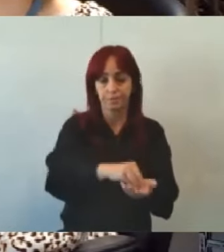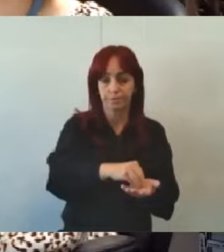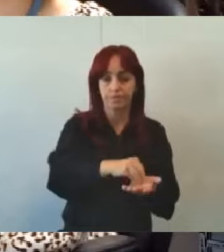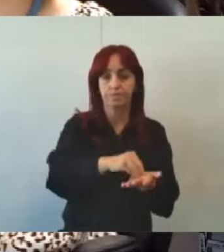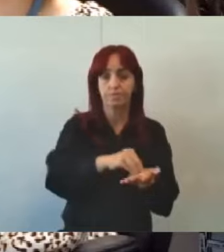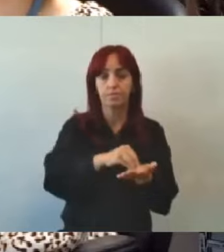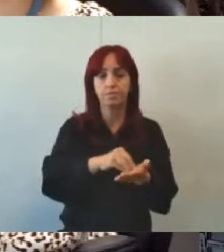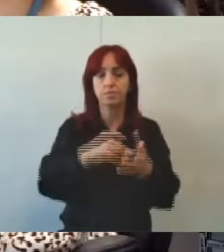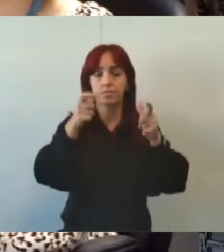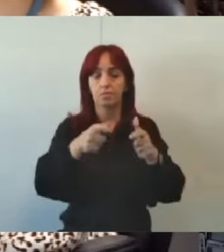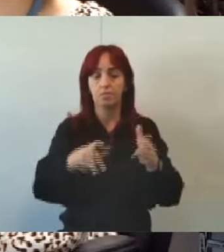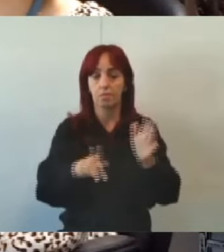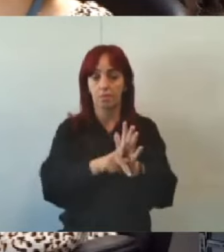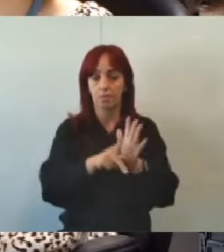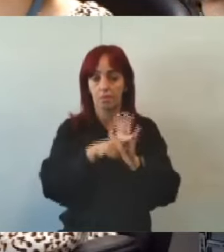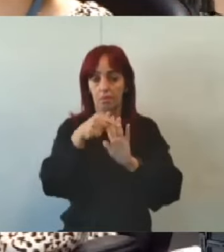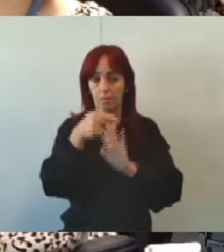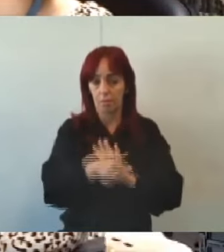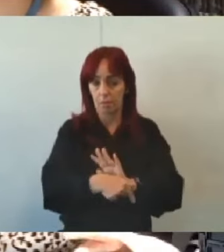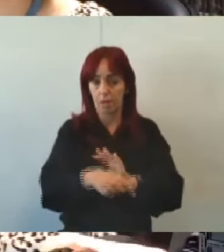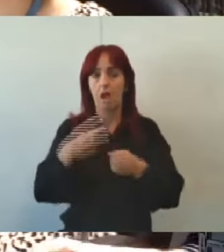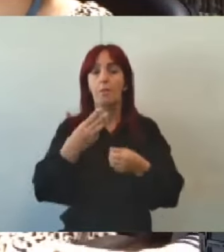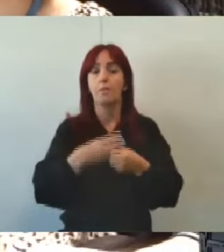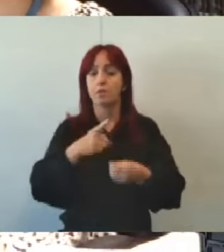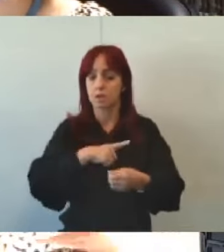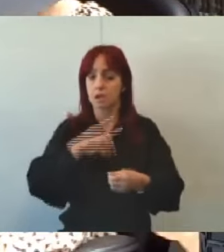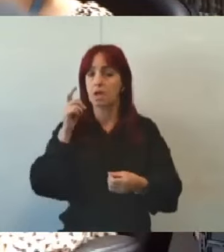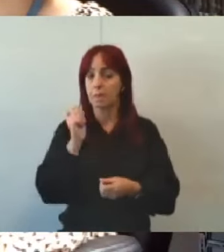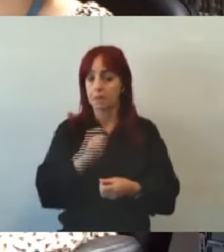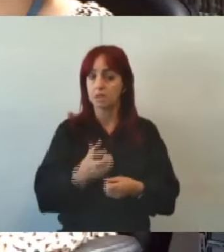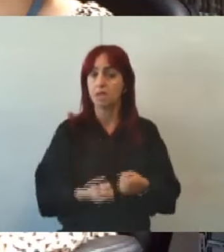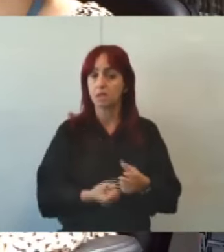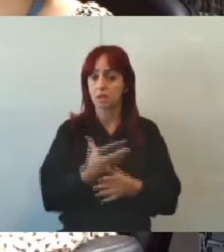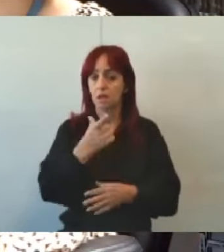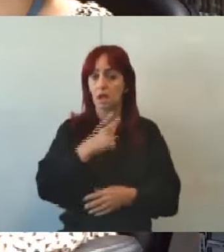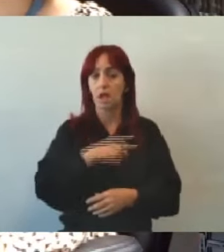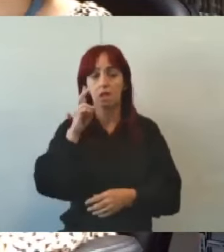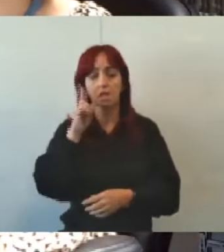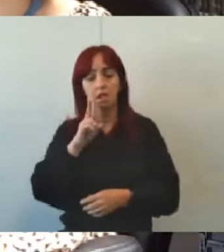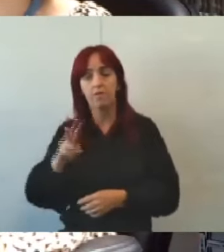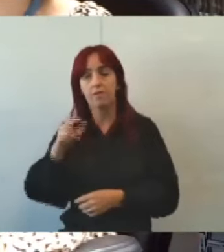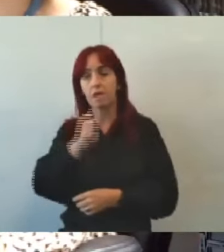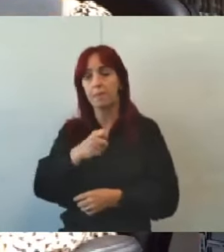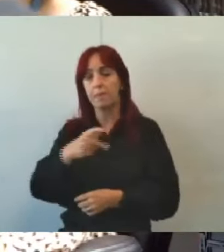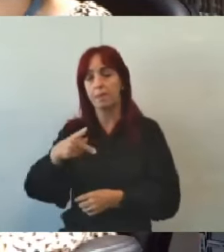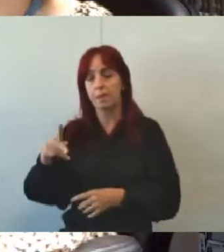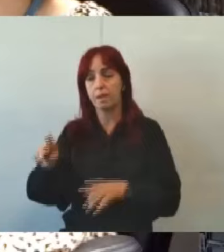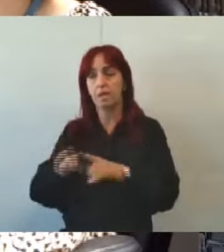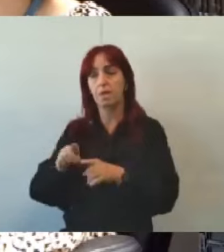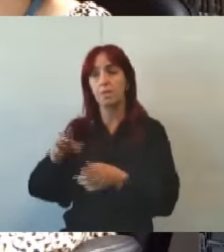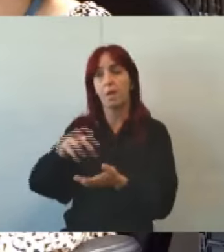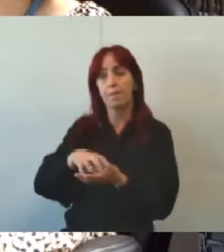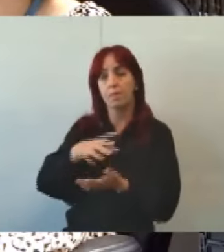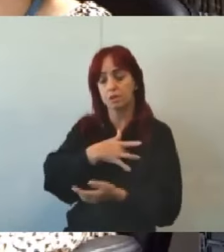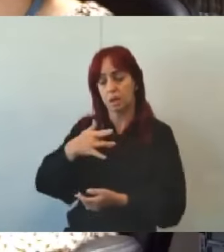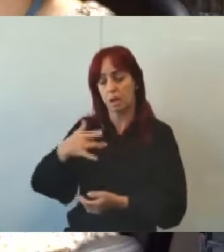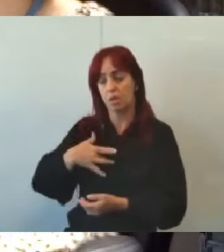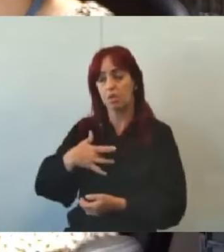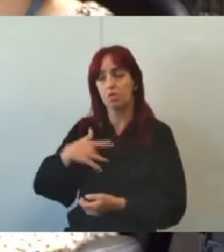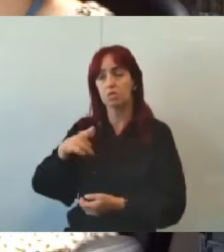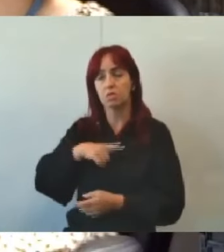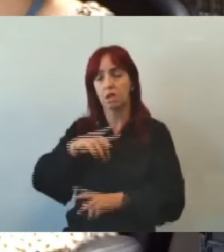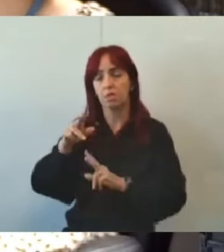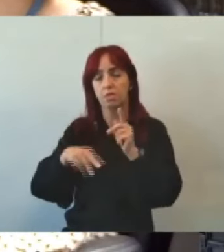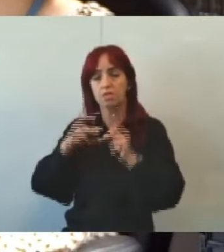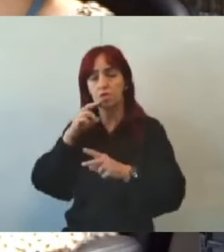em sede própria a gente acredita que o município tem condições de fazer isso a gente tem visto as PPPs os postos de saúde a gente sabe que muitas pessoas tem críticas aos PPPs